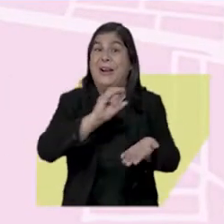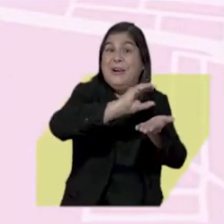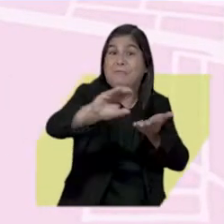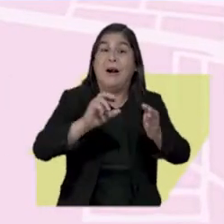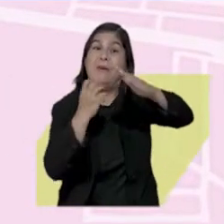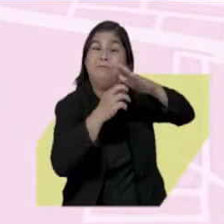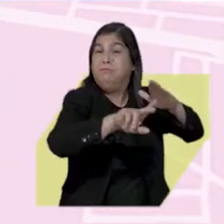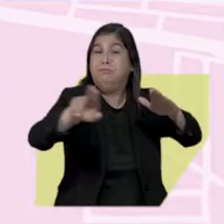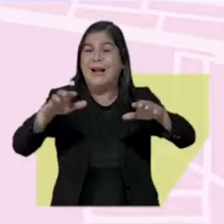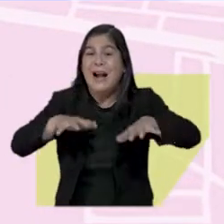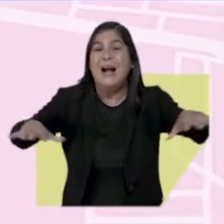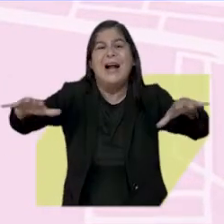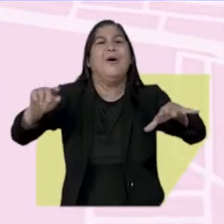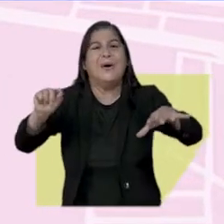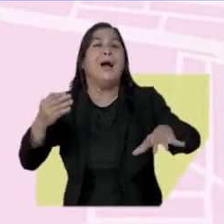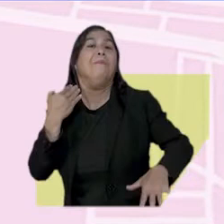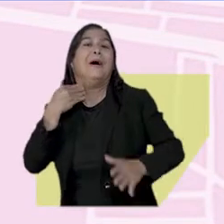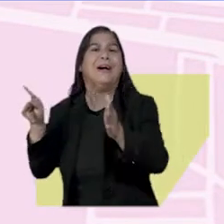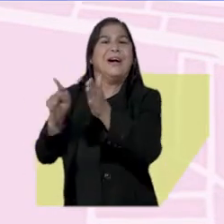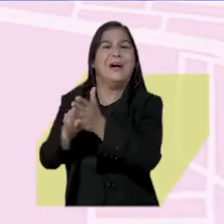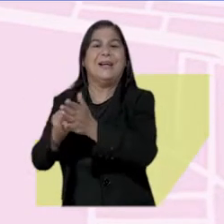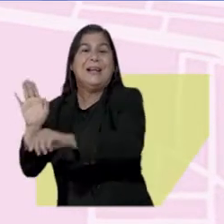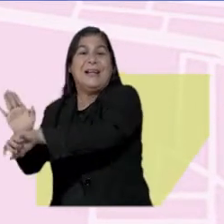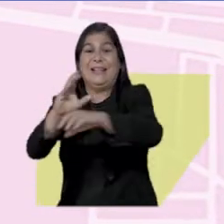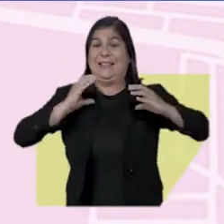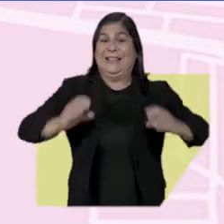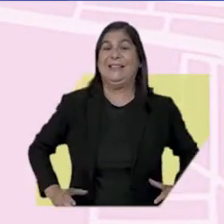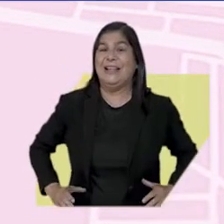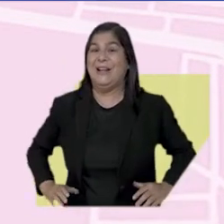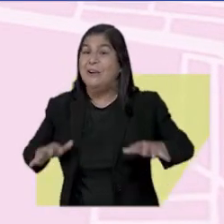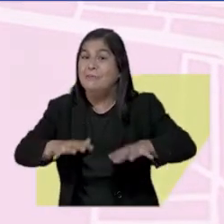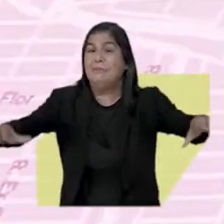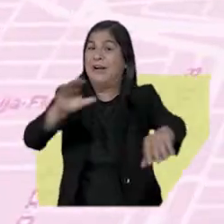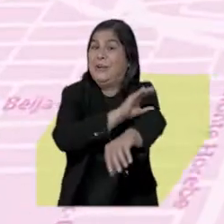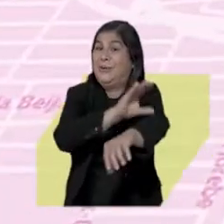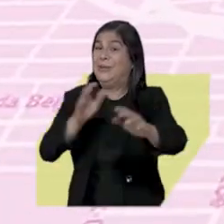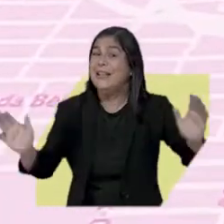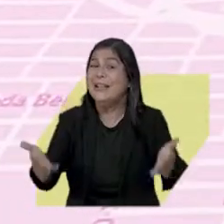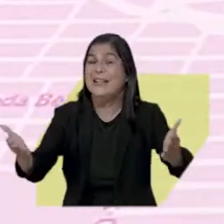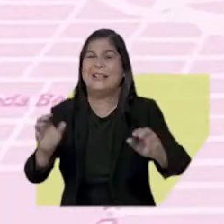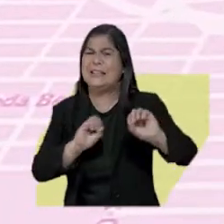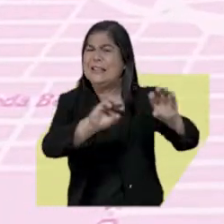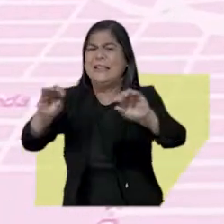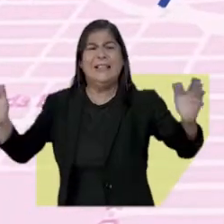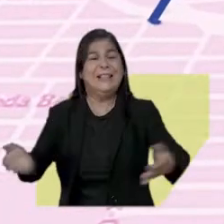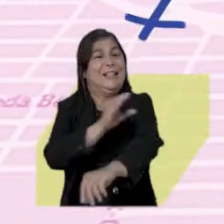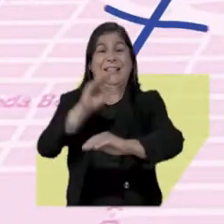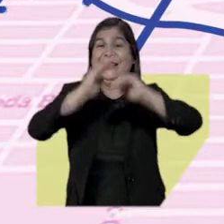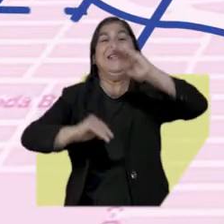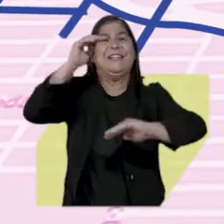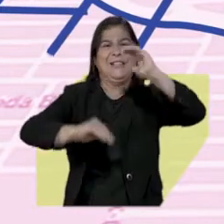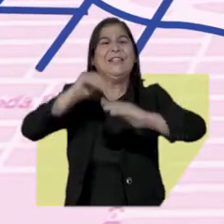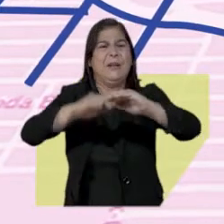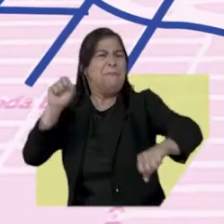crédito para os micro e pequenos empresários do bairro através de um banco cidadão na região e começar o Capacita Juventude, um programa de